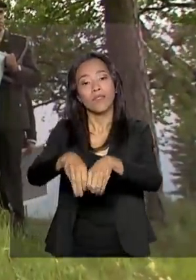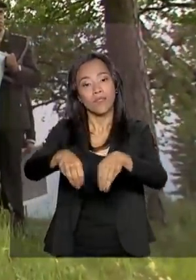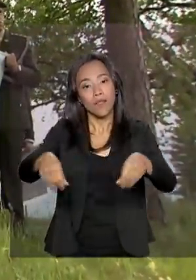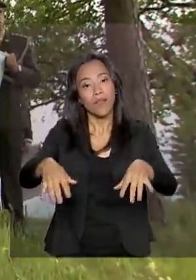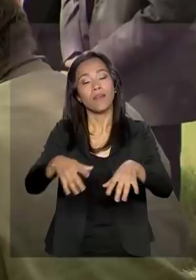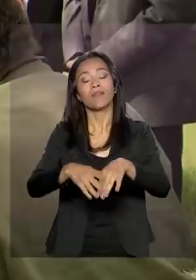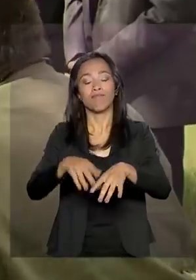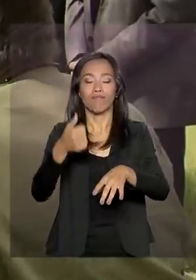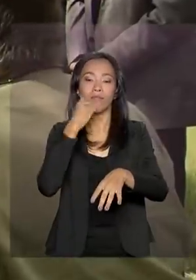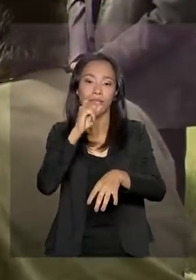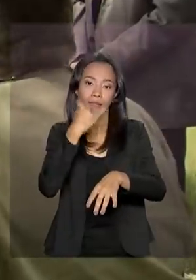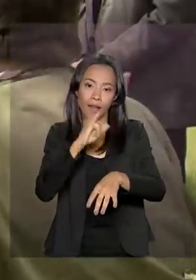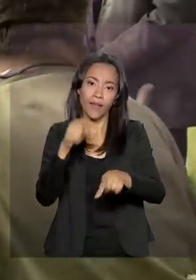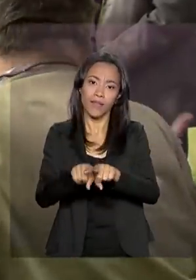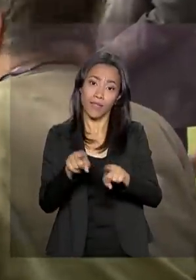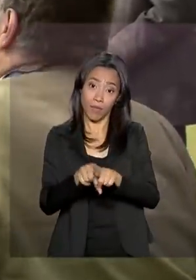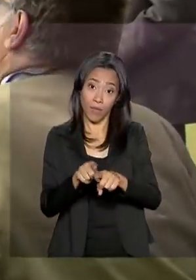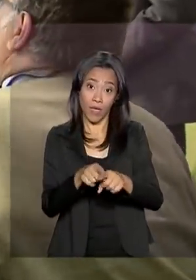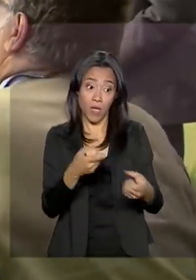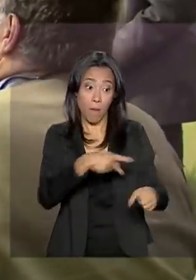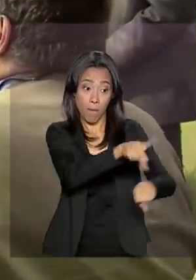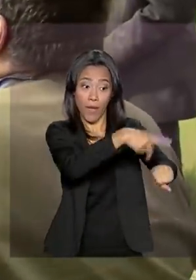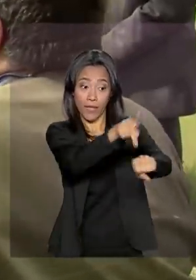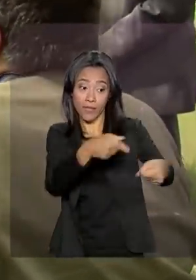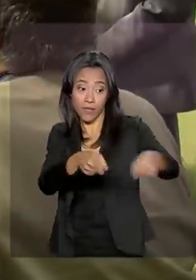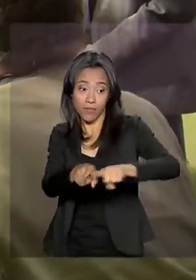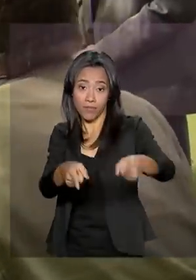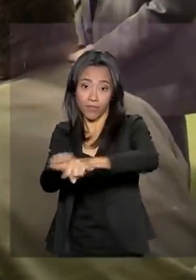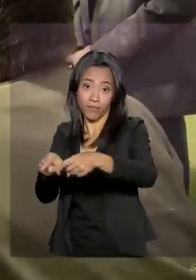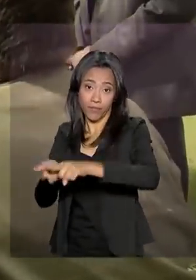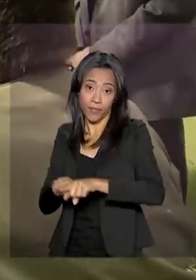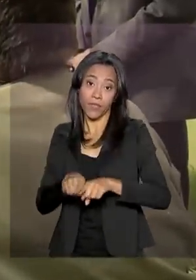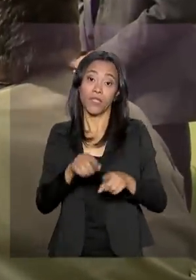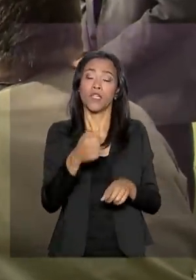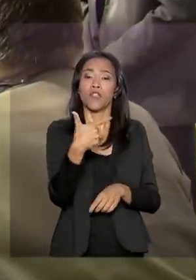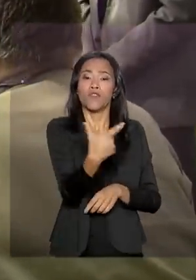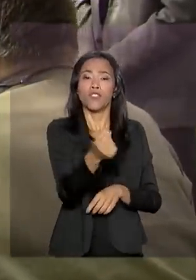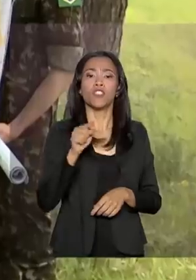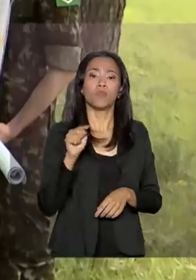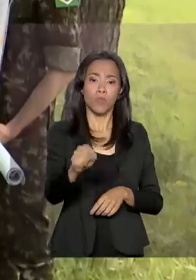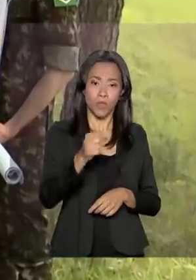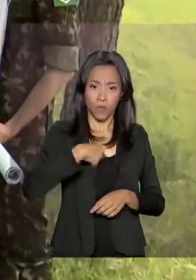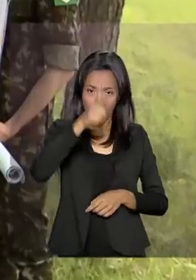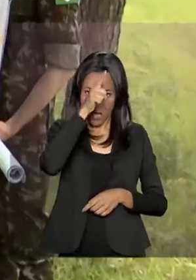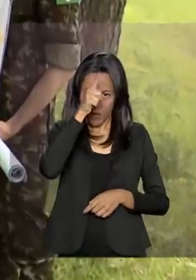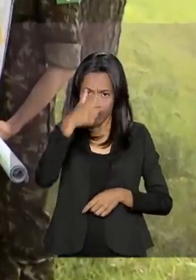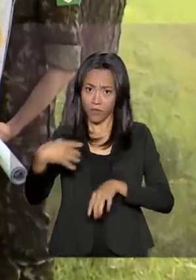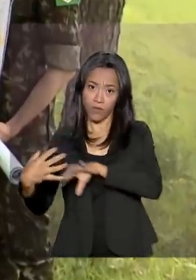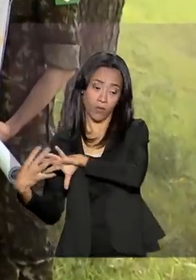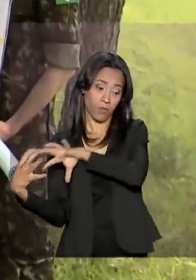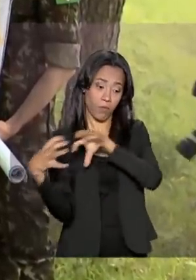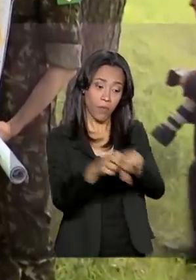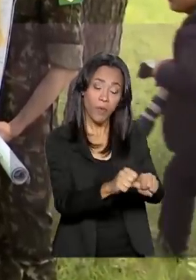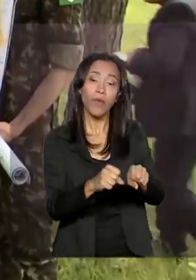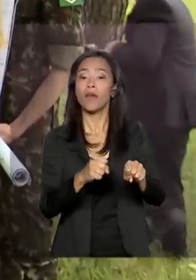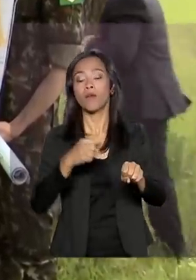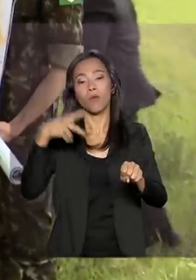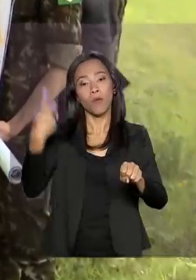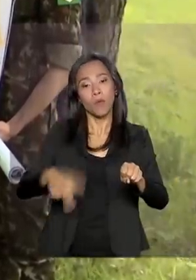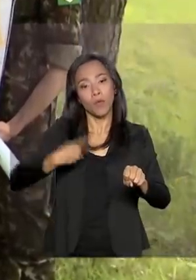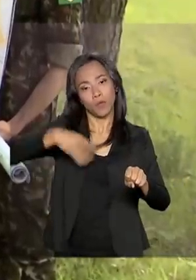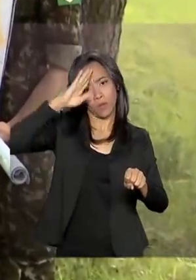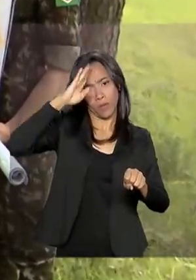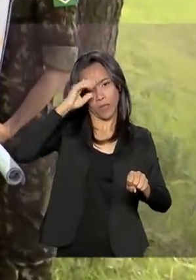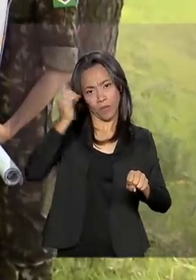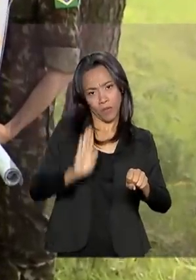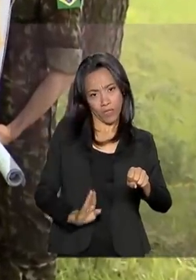países aliados. 20 mil alemães foram capturados pelas tropas brasileiras. No episódio de Monte Castelo, o papel